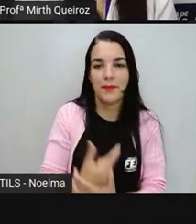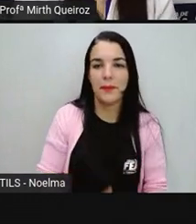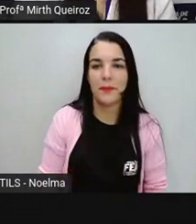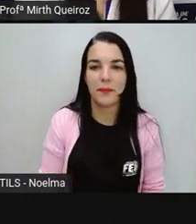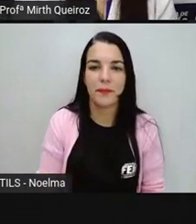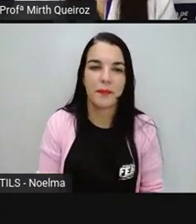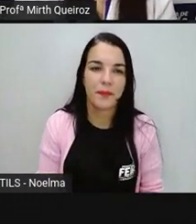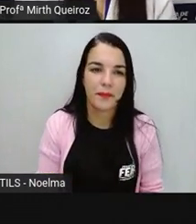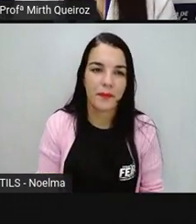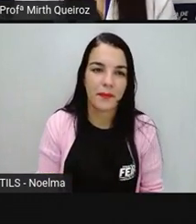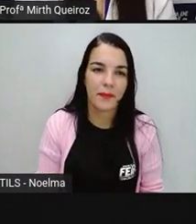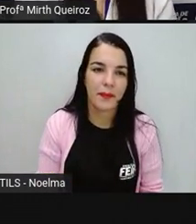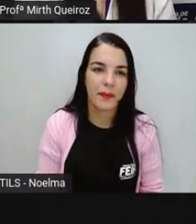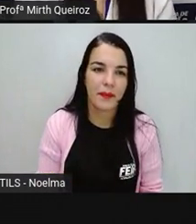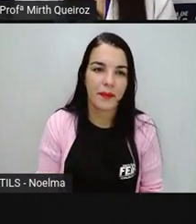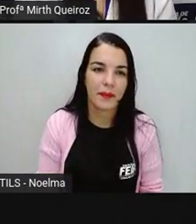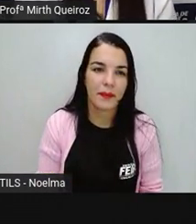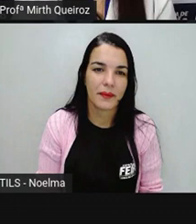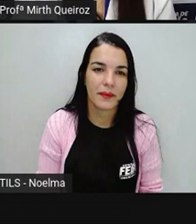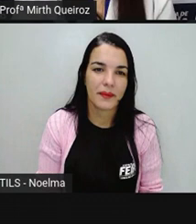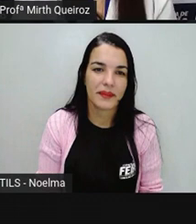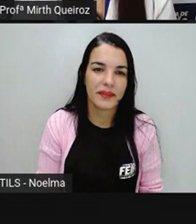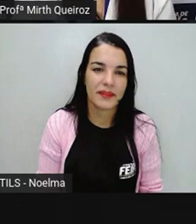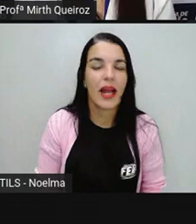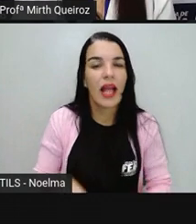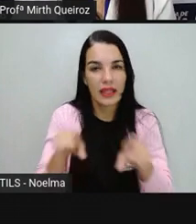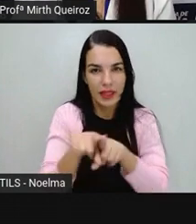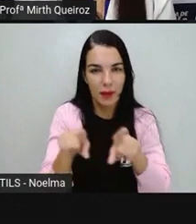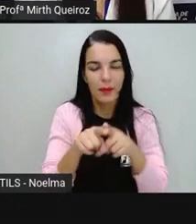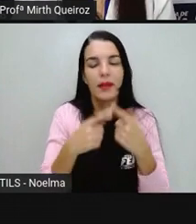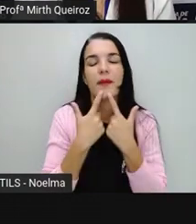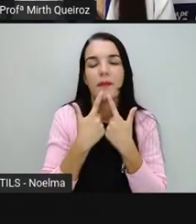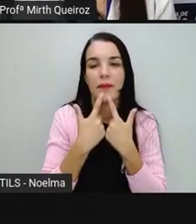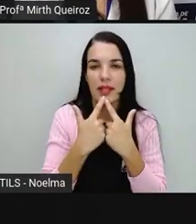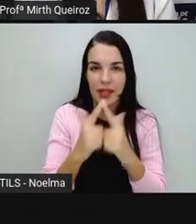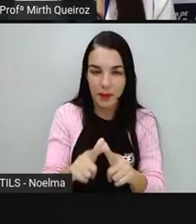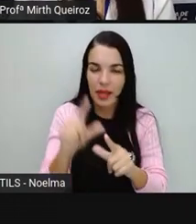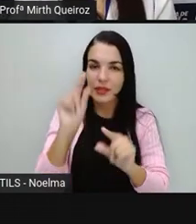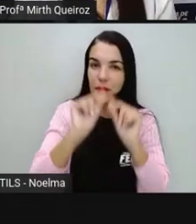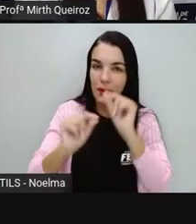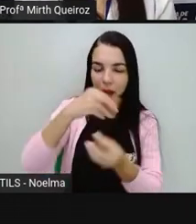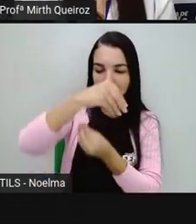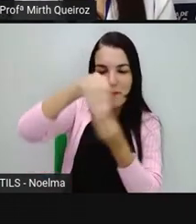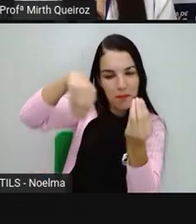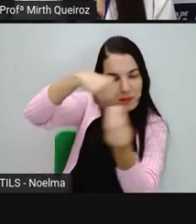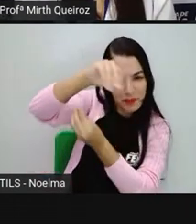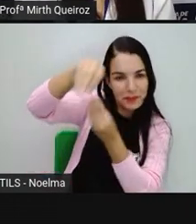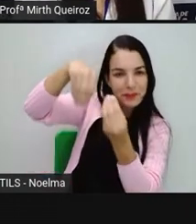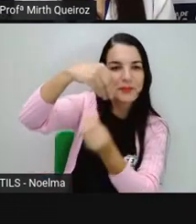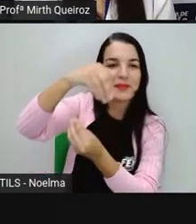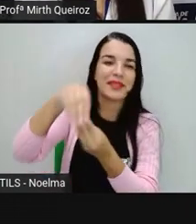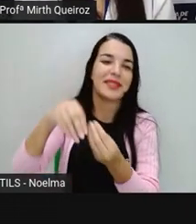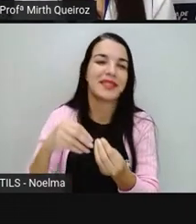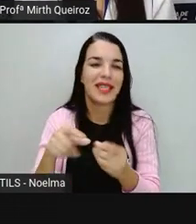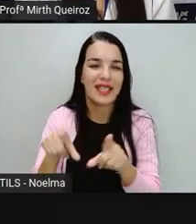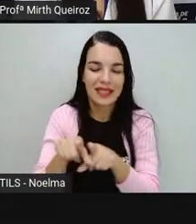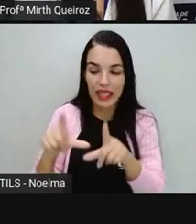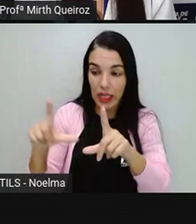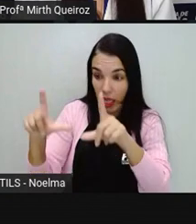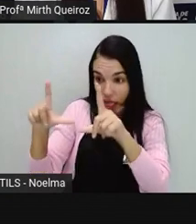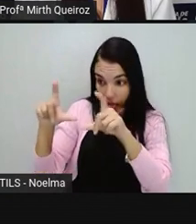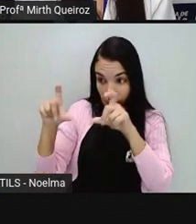Que aí também seria uma leitura, né? A gente realizaria aí uma leitura de imagem.